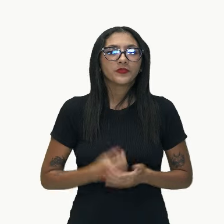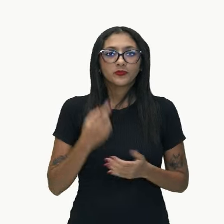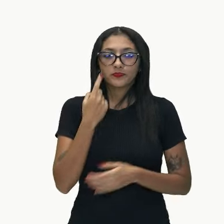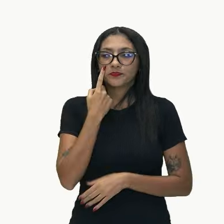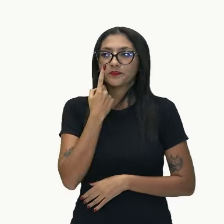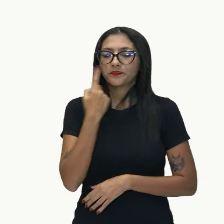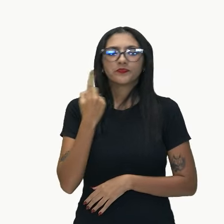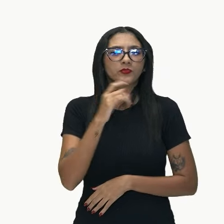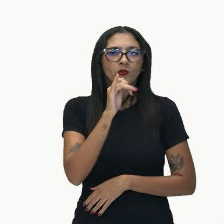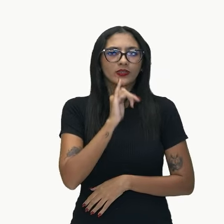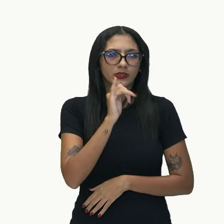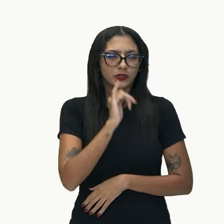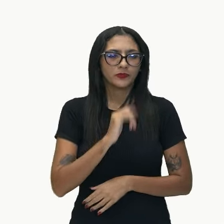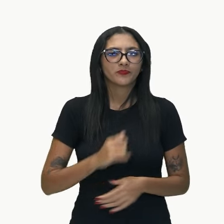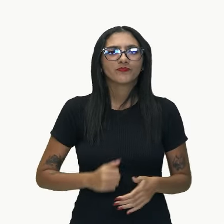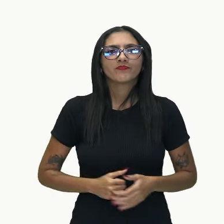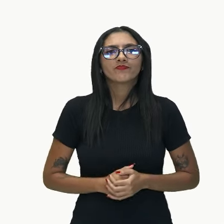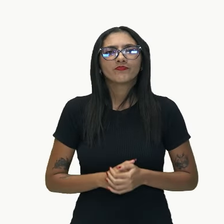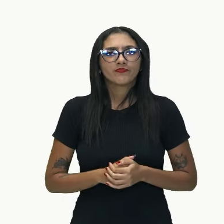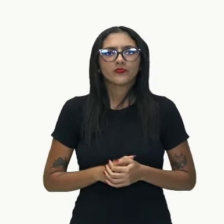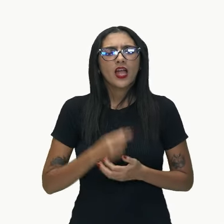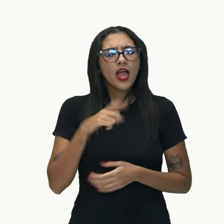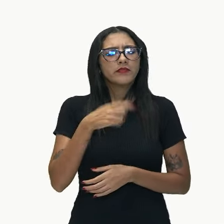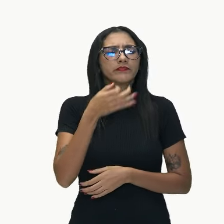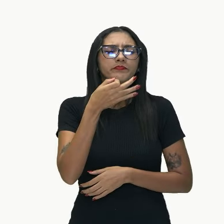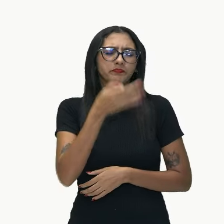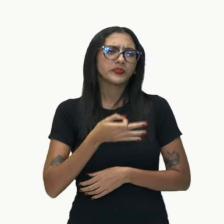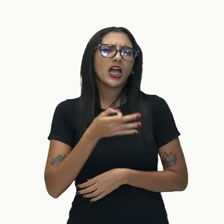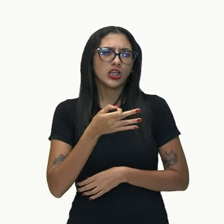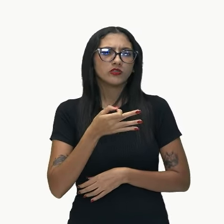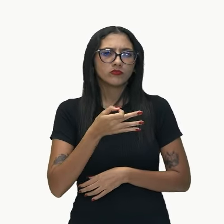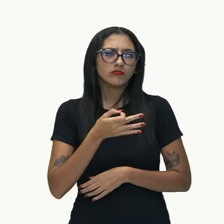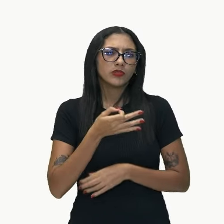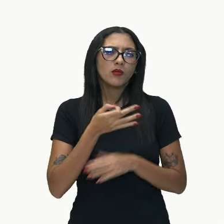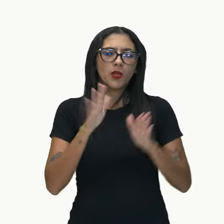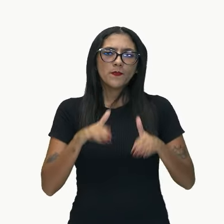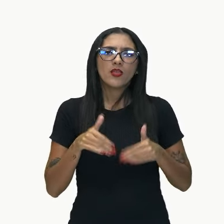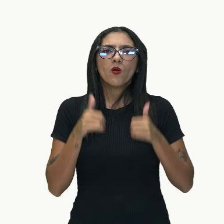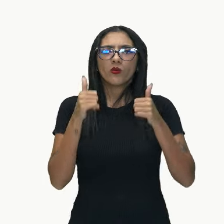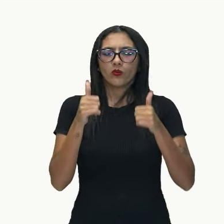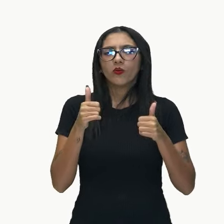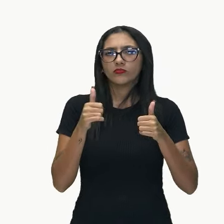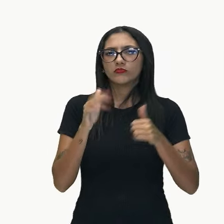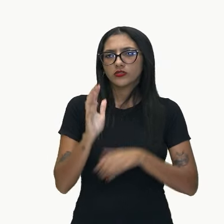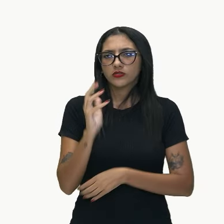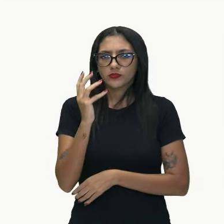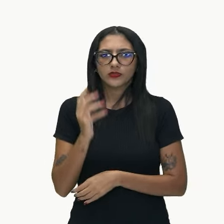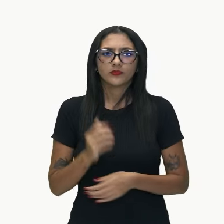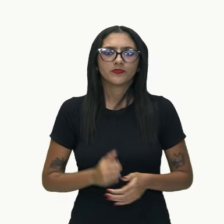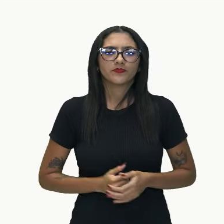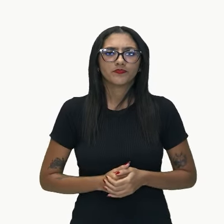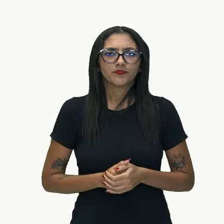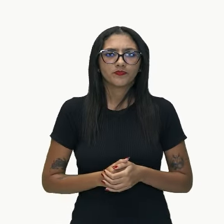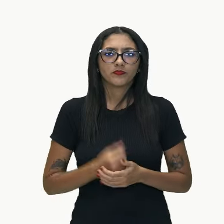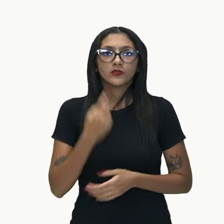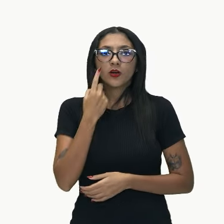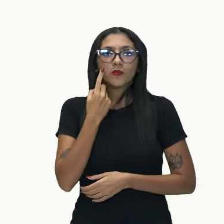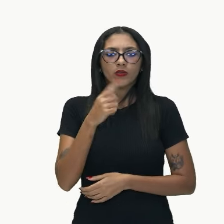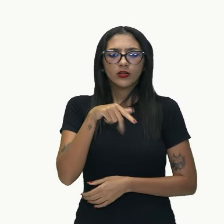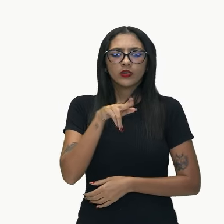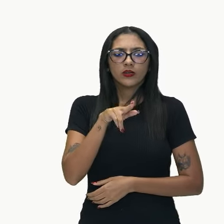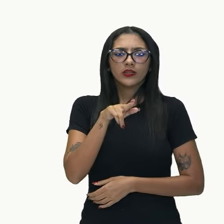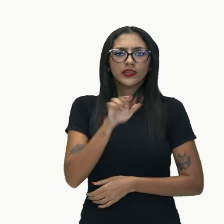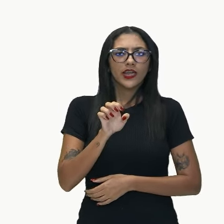aula, olhem só, é certo que a situação melhorou, então, noto a palavrinha que, vejo que não tem